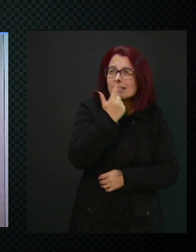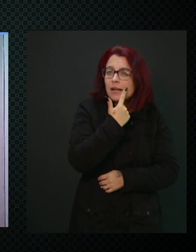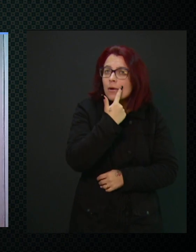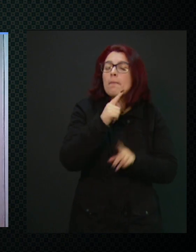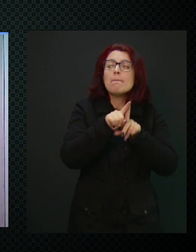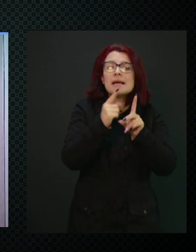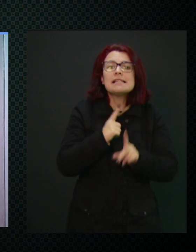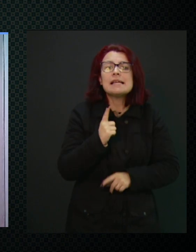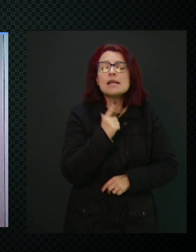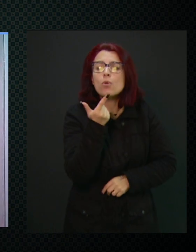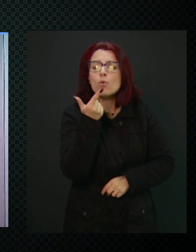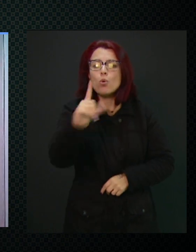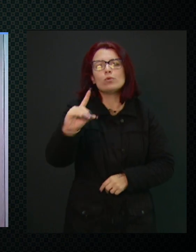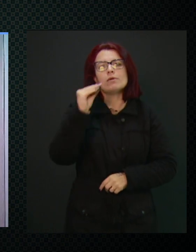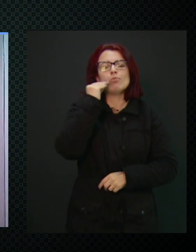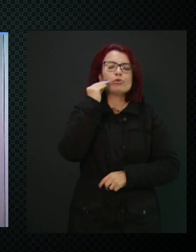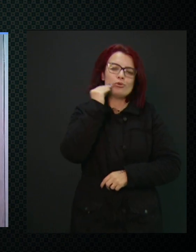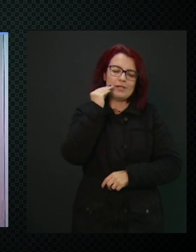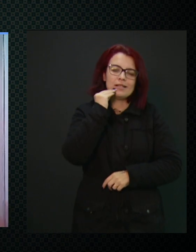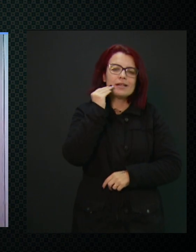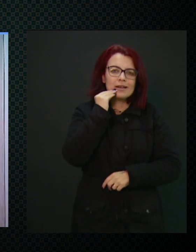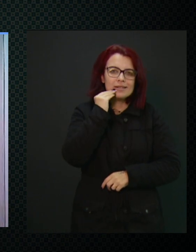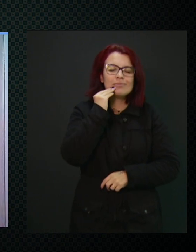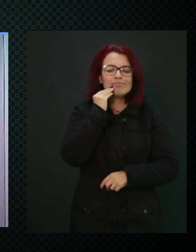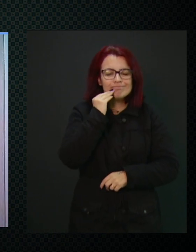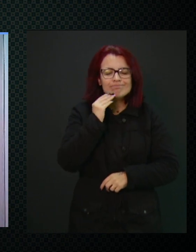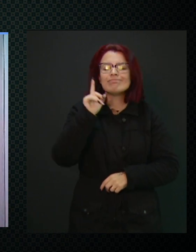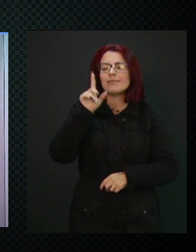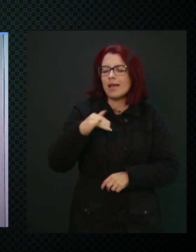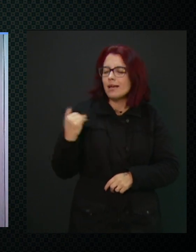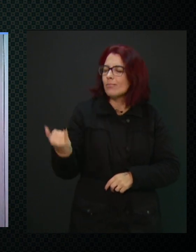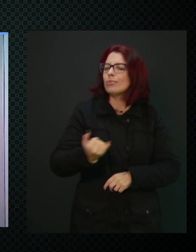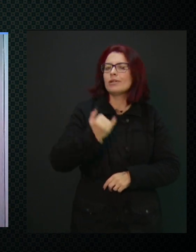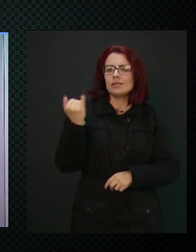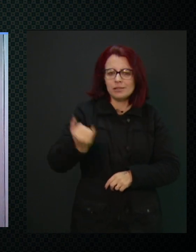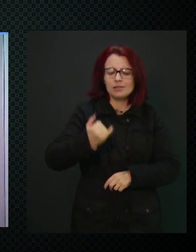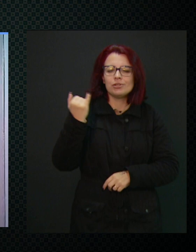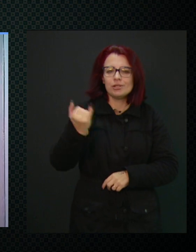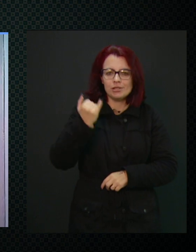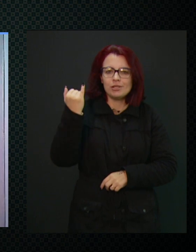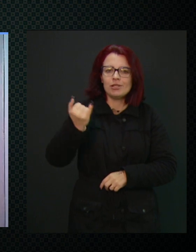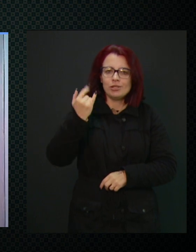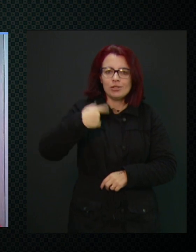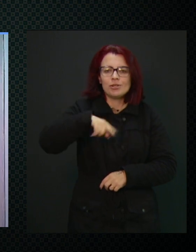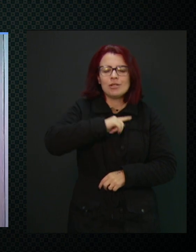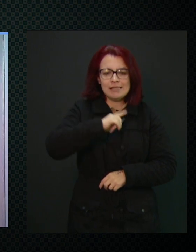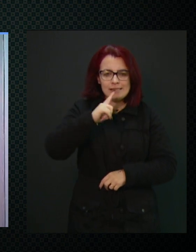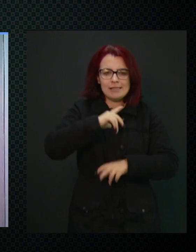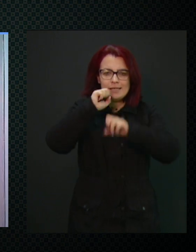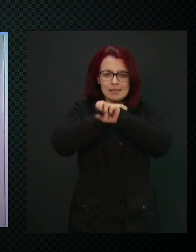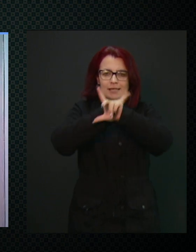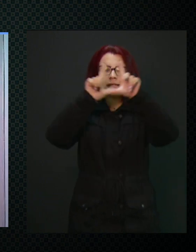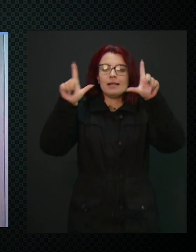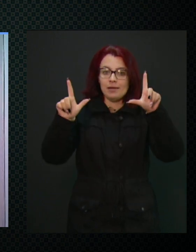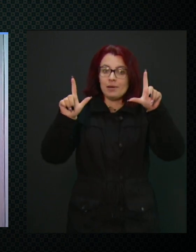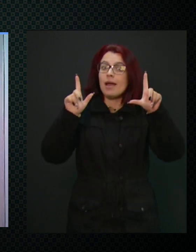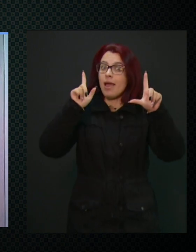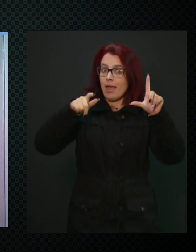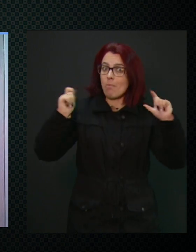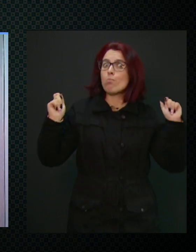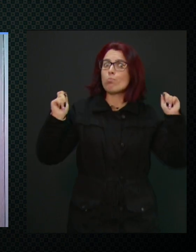oportunidades, né? É extremamente importante que a gente tenha essa clareza, que é possível.